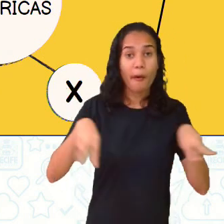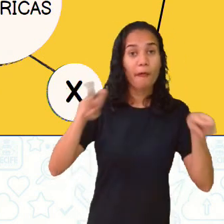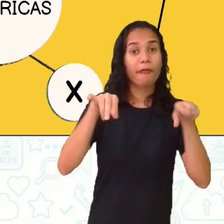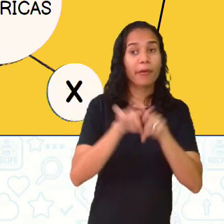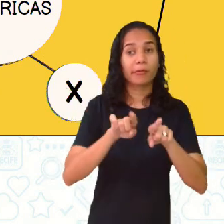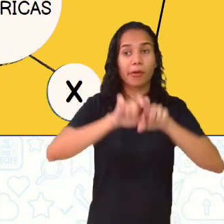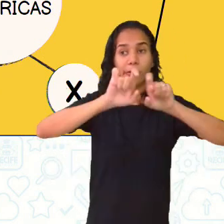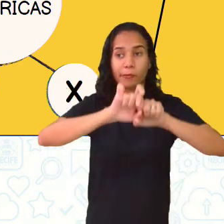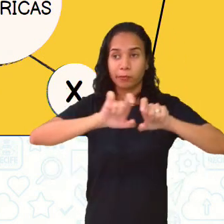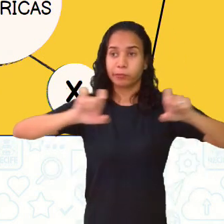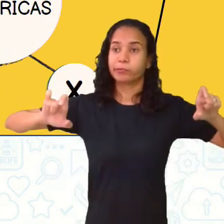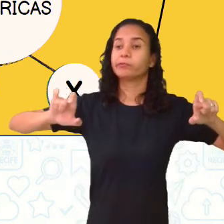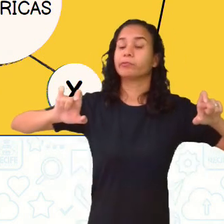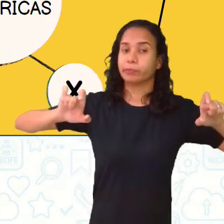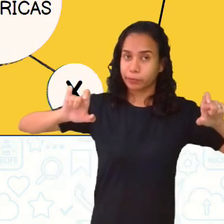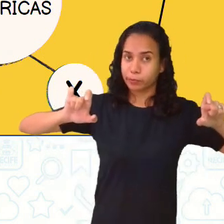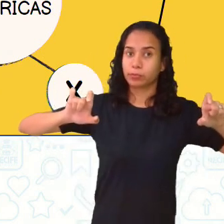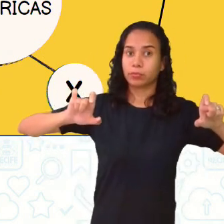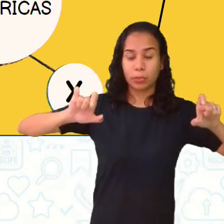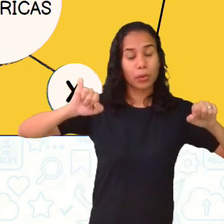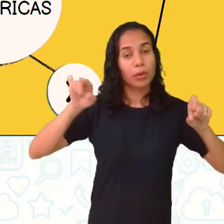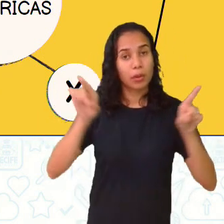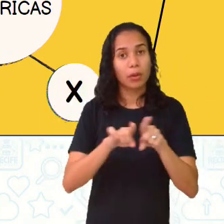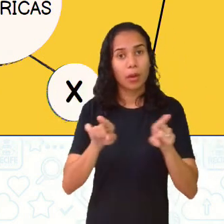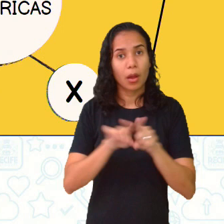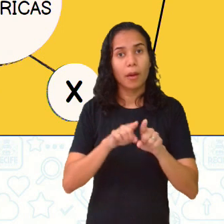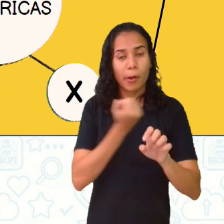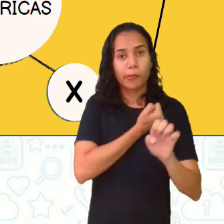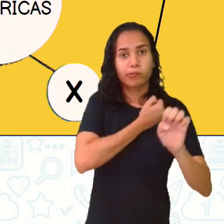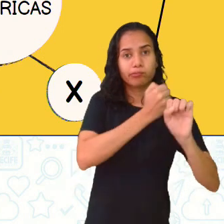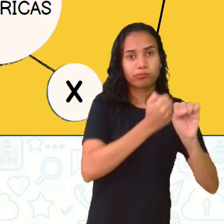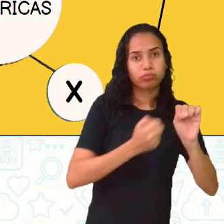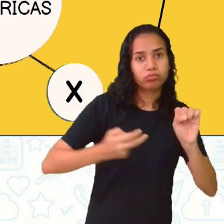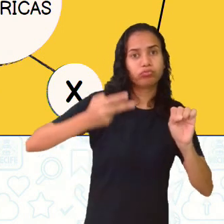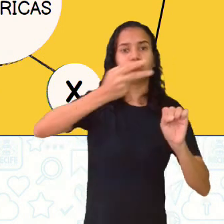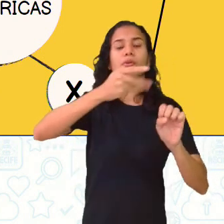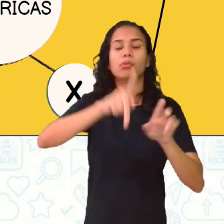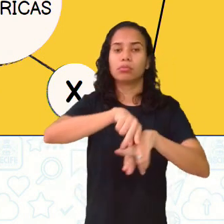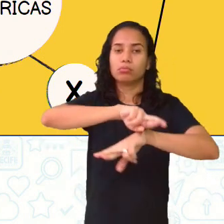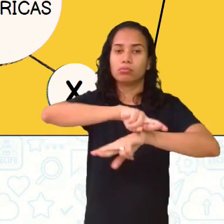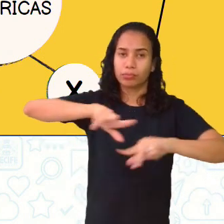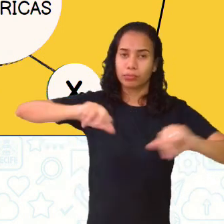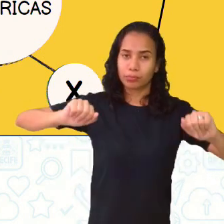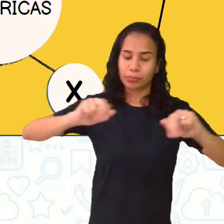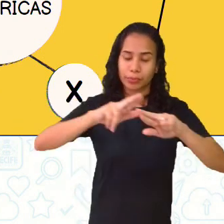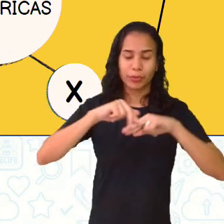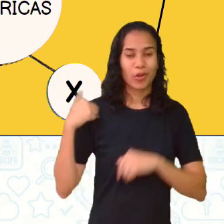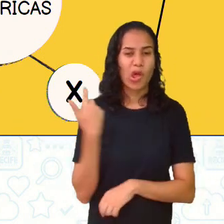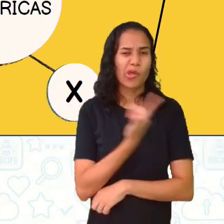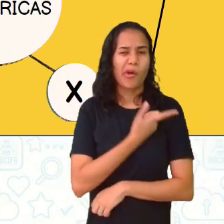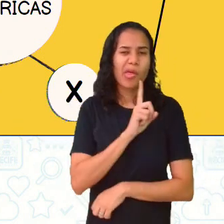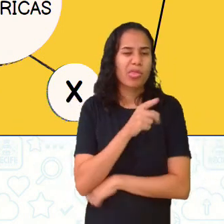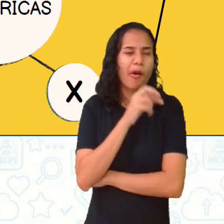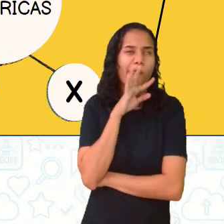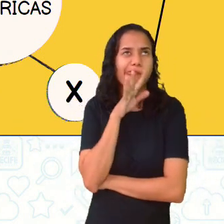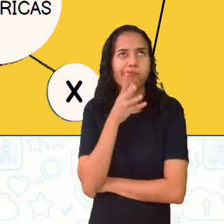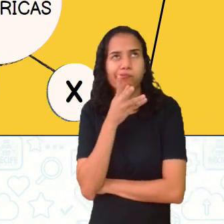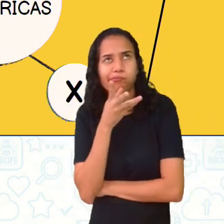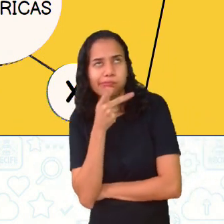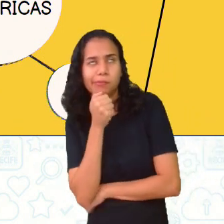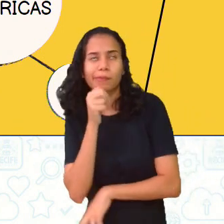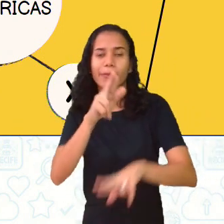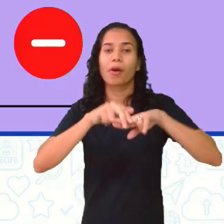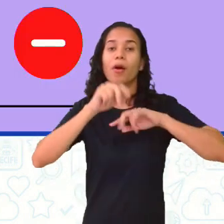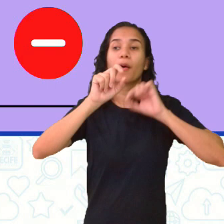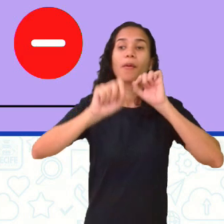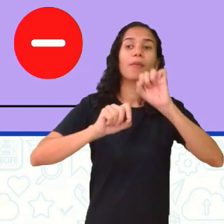expressão algébrica, potência, equação e tantas outras coisas. Não vamos nos demorar, por